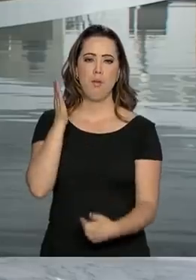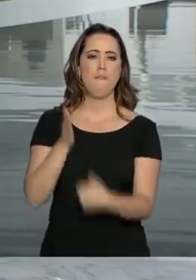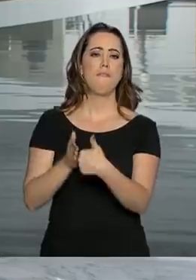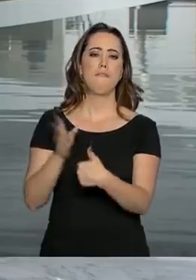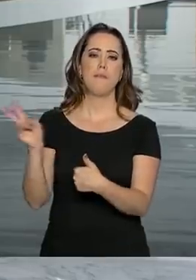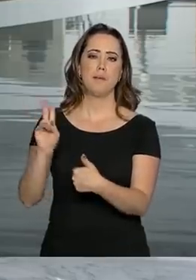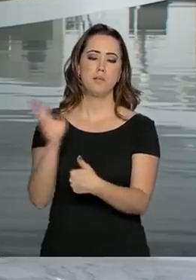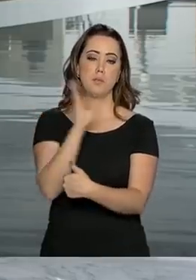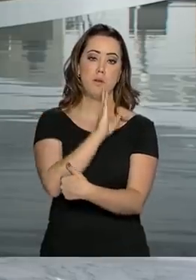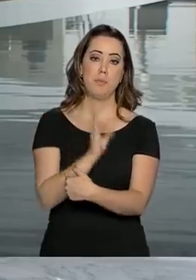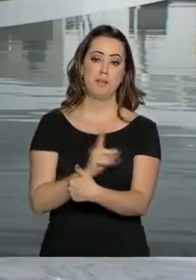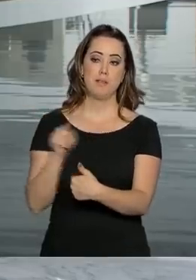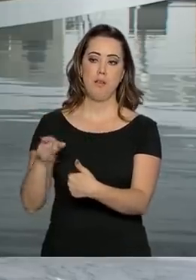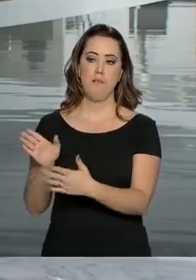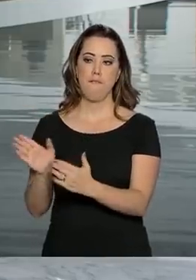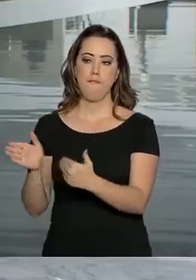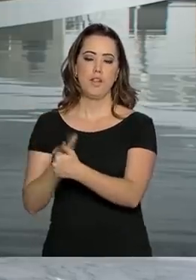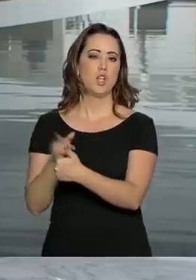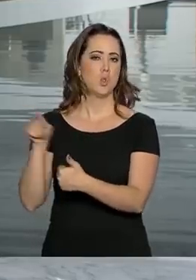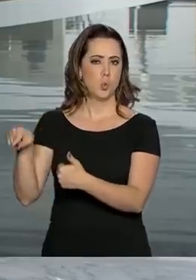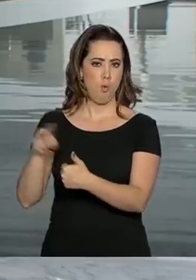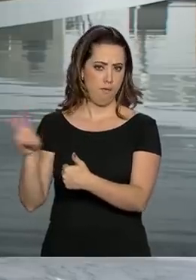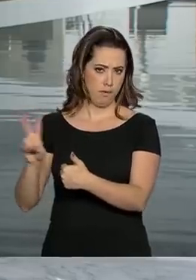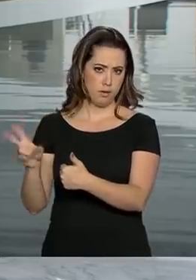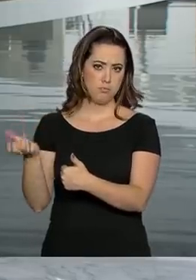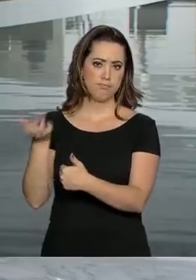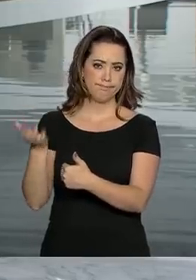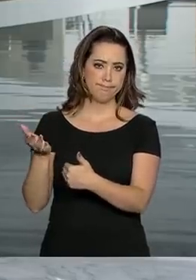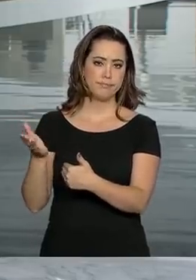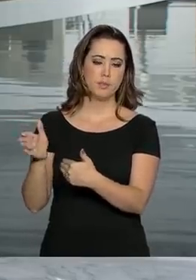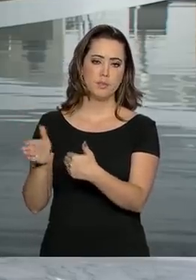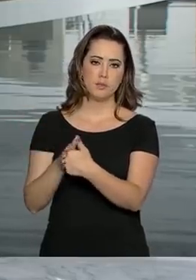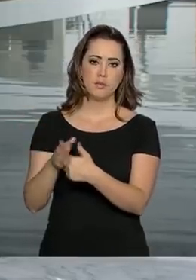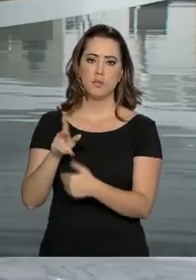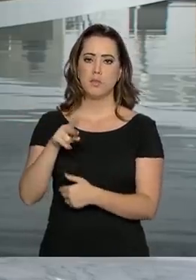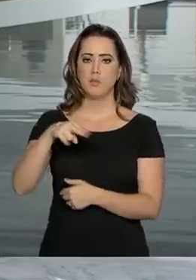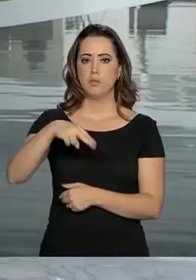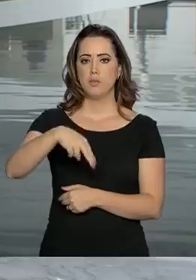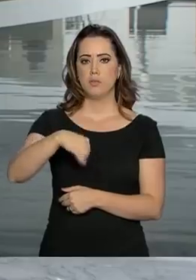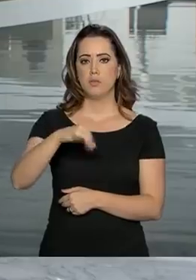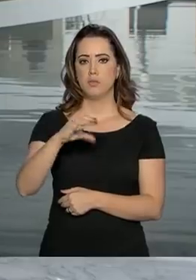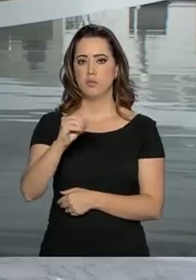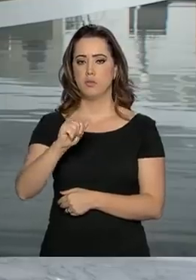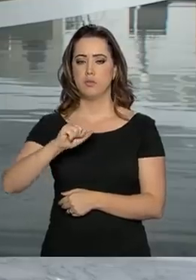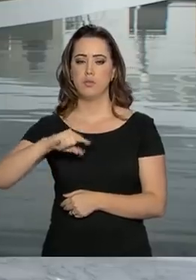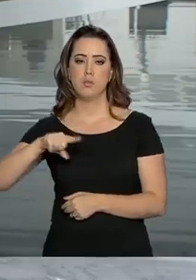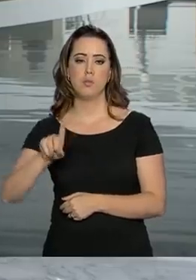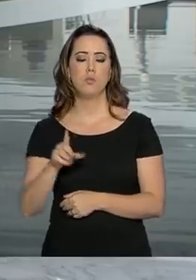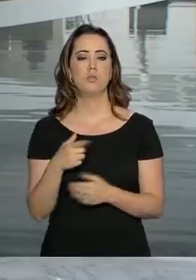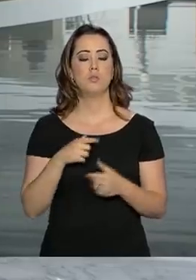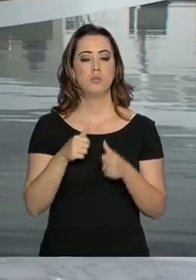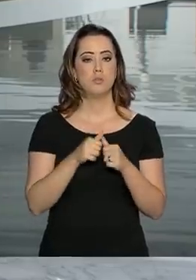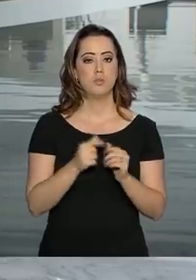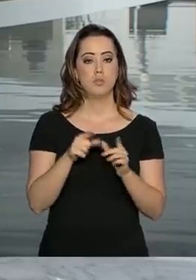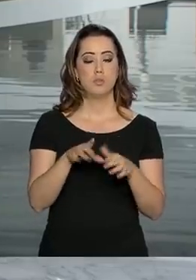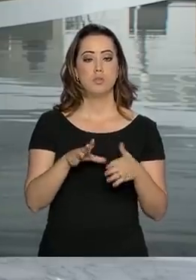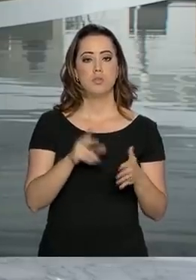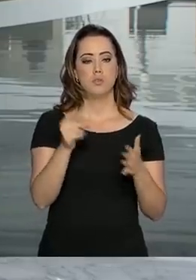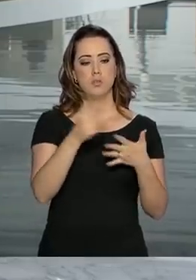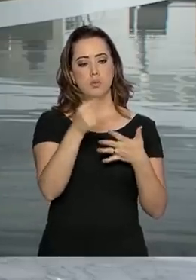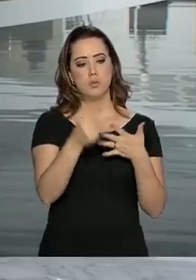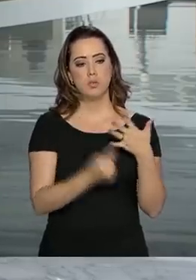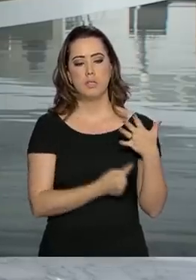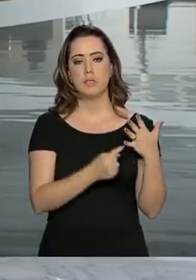da Venezuela com o Brasil por parte do governo do presidente da Venezuela, Nicolás Maduro. Estão na lista